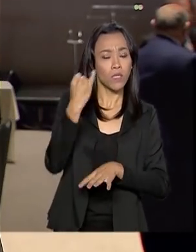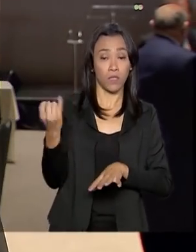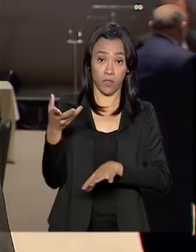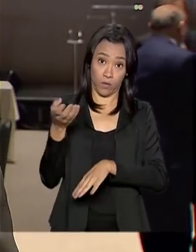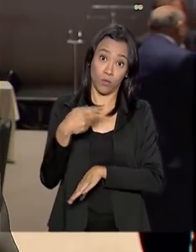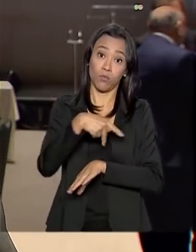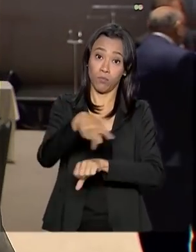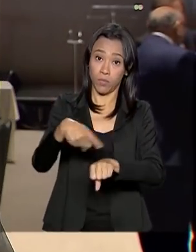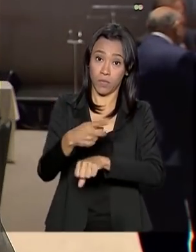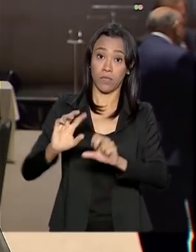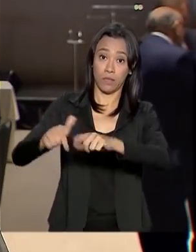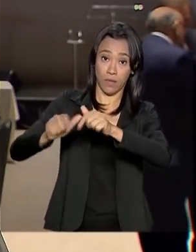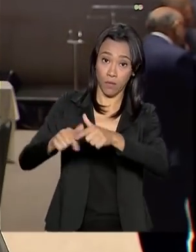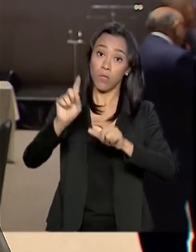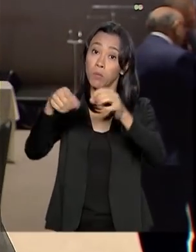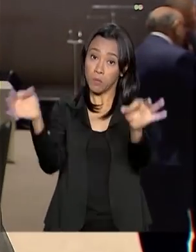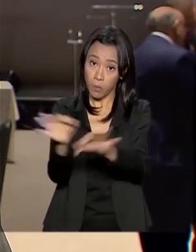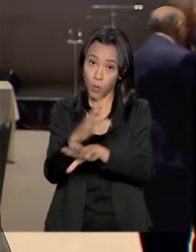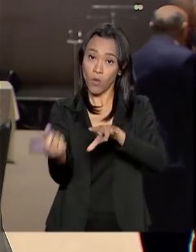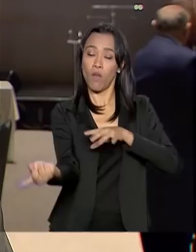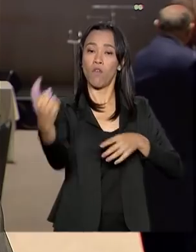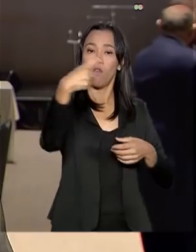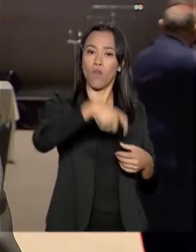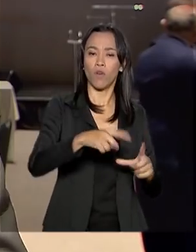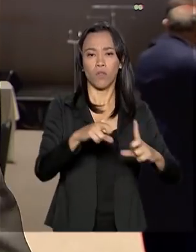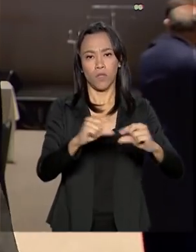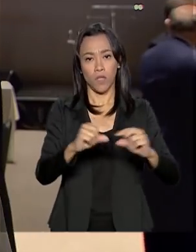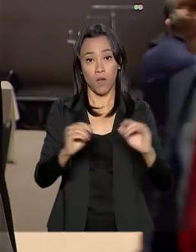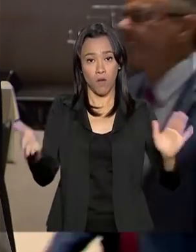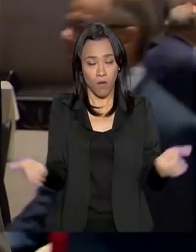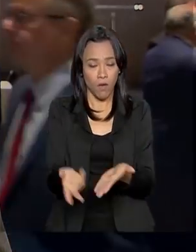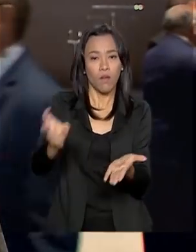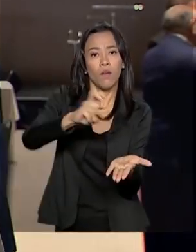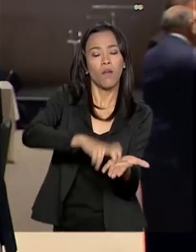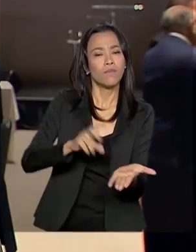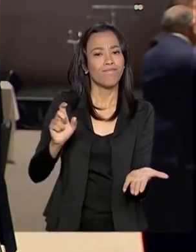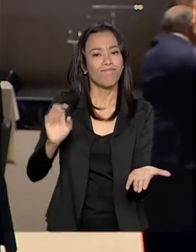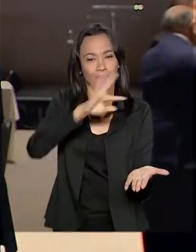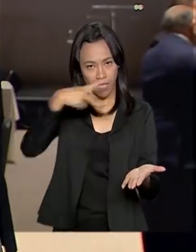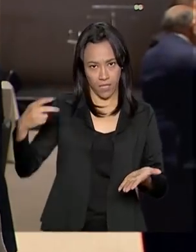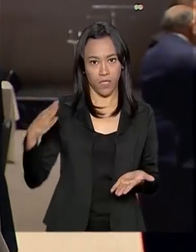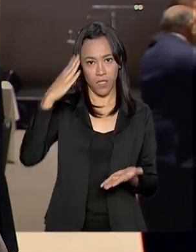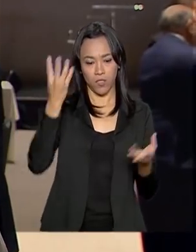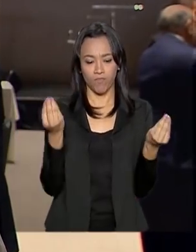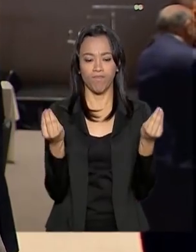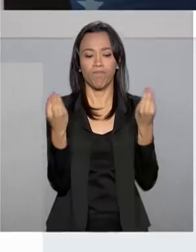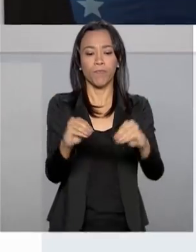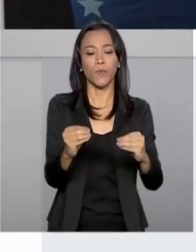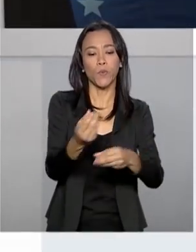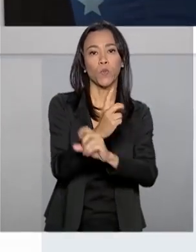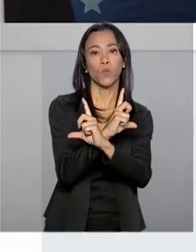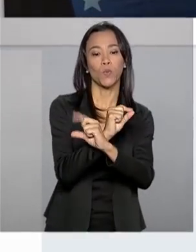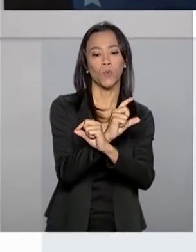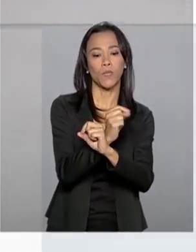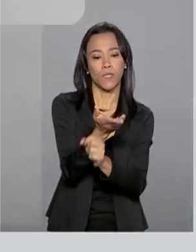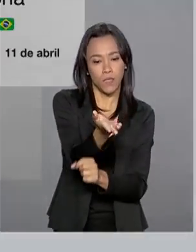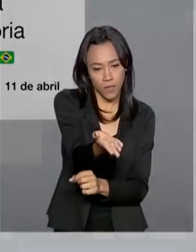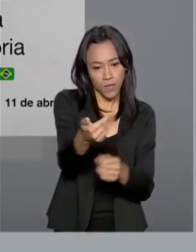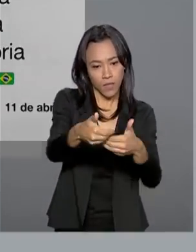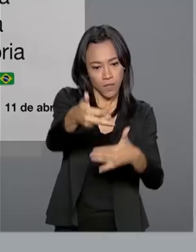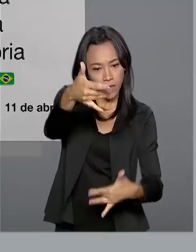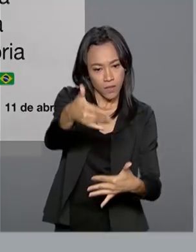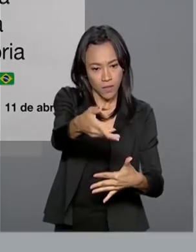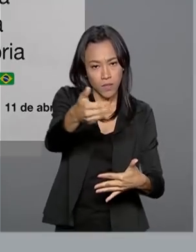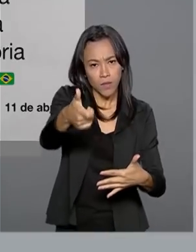Jair Bolsonaro retorna para Brasília. E hoje pela manhã, o presidente publicou no Twitter uma mensagem confirmando a